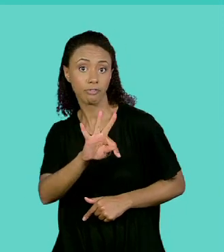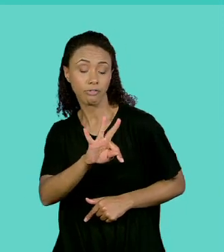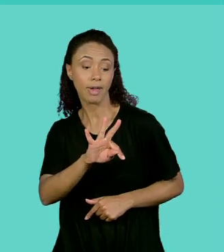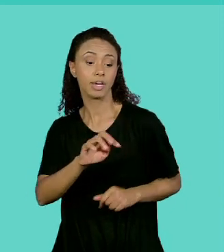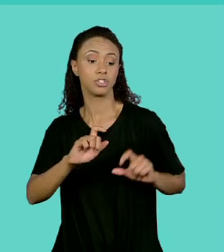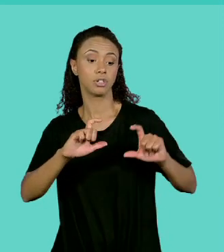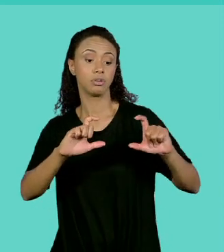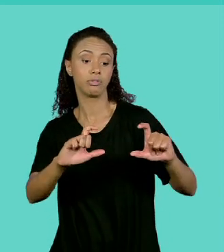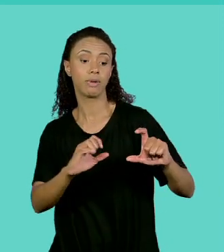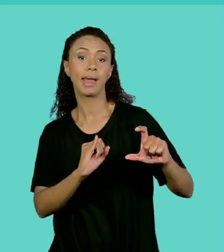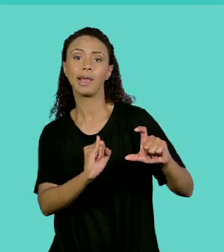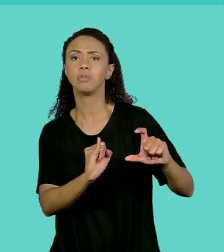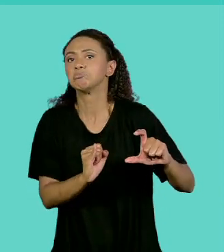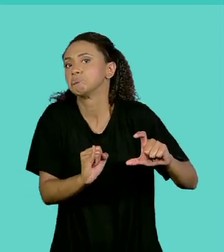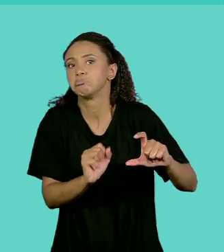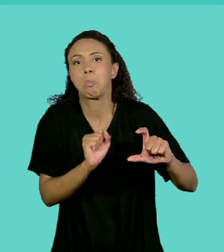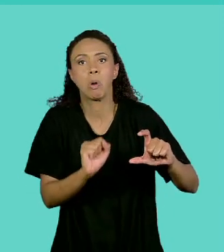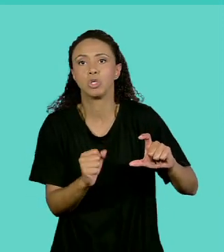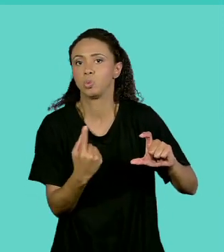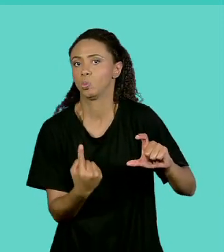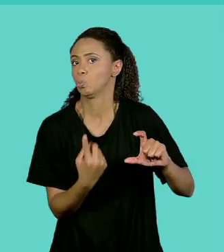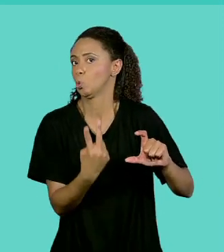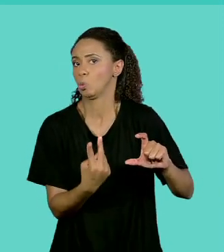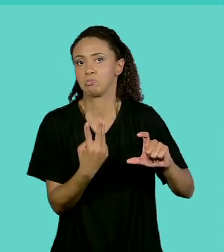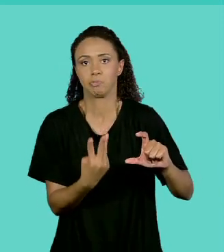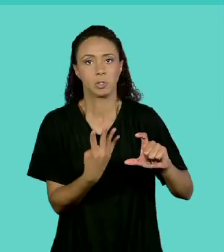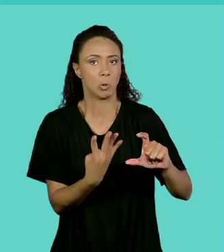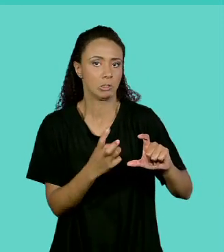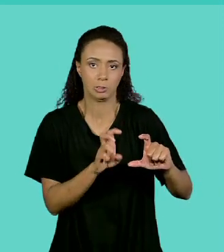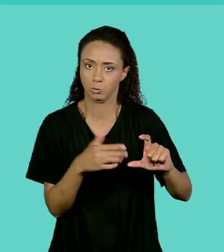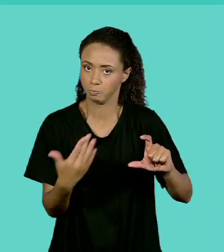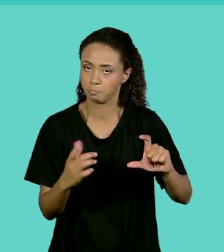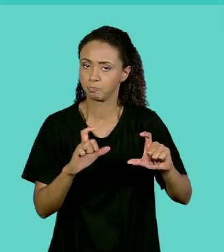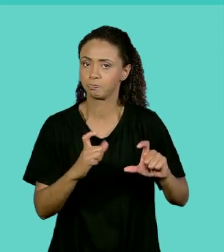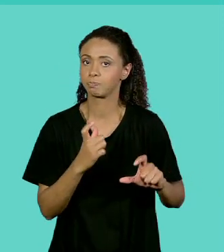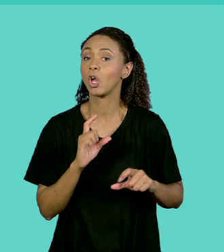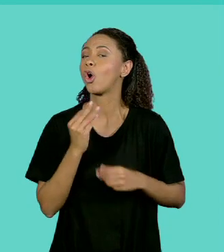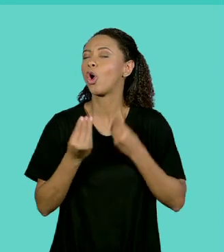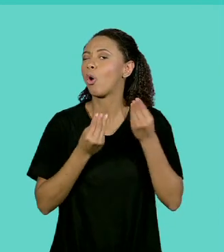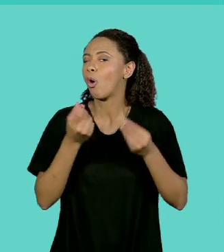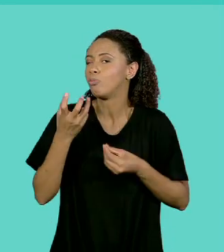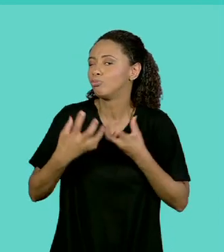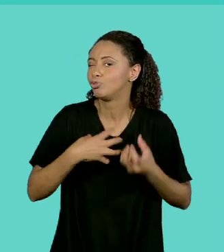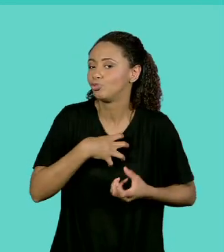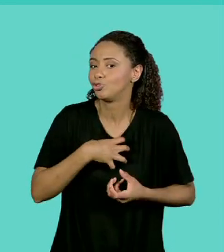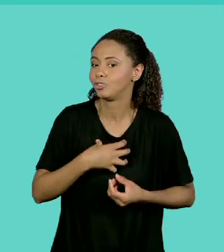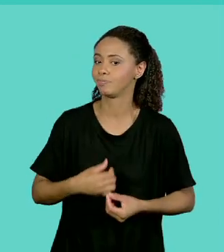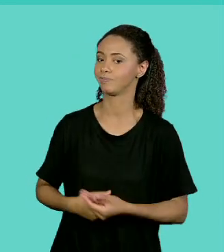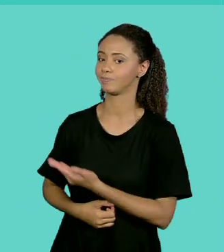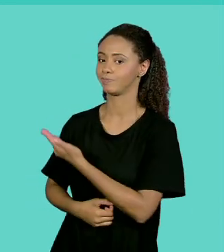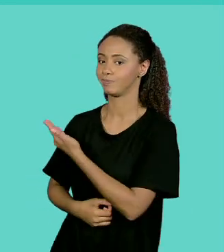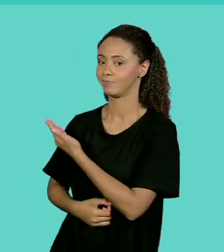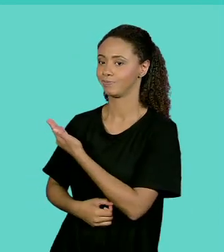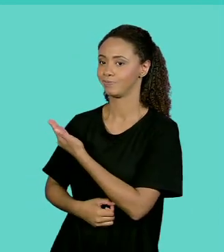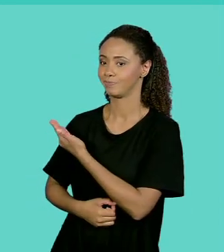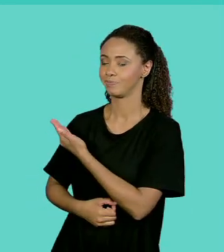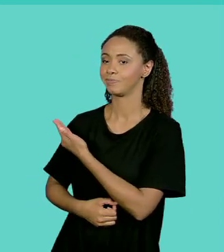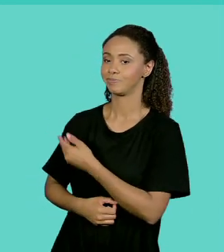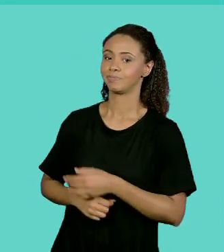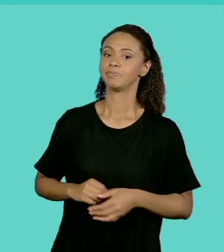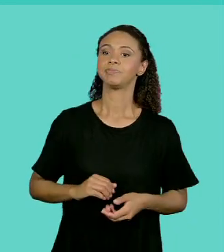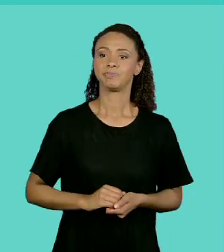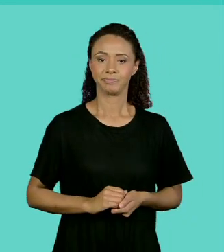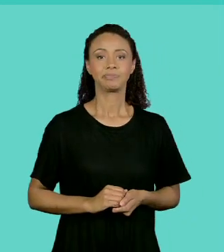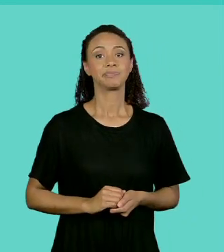Que vai valer 1, 2, 3, 4, 5. E o fim para. Vamos ver como ficaria? Então, olha só. Índice